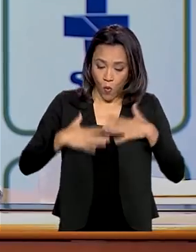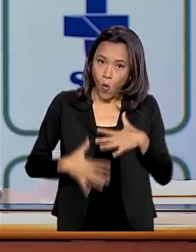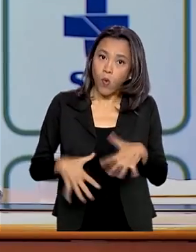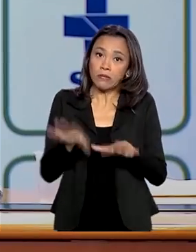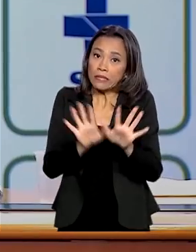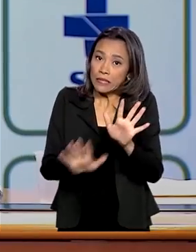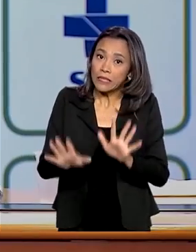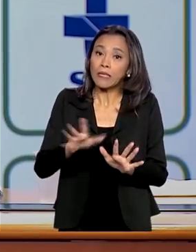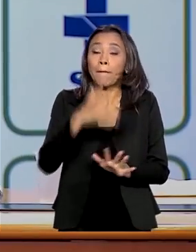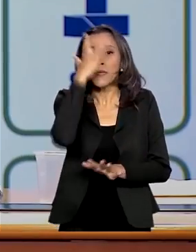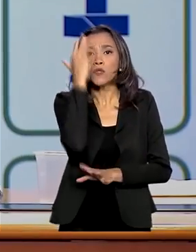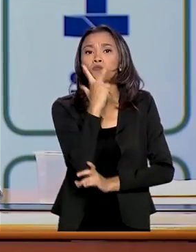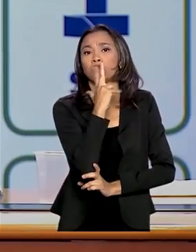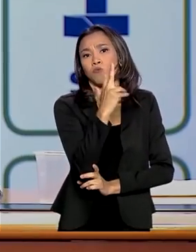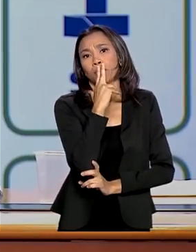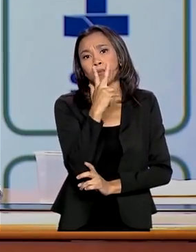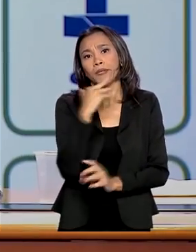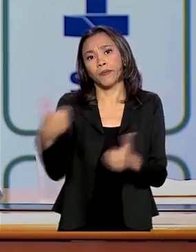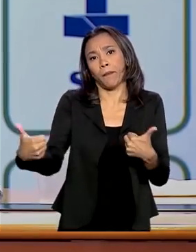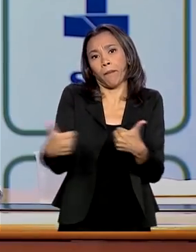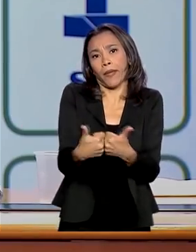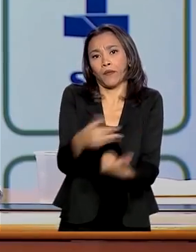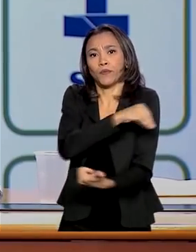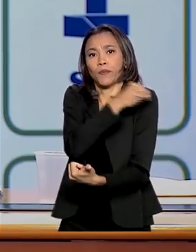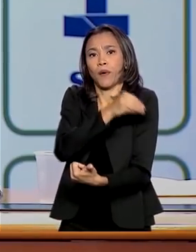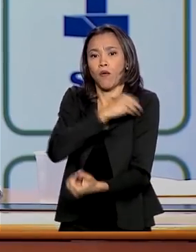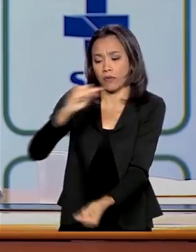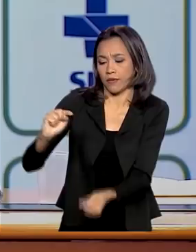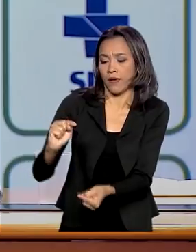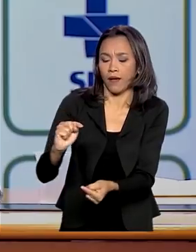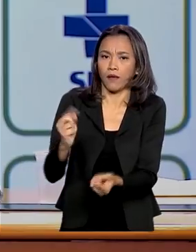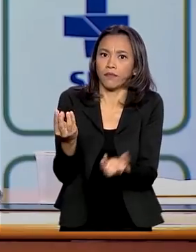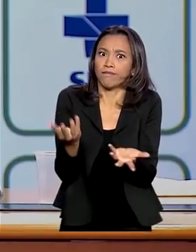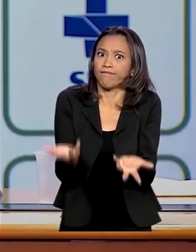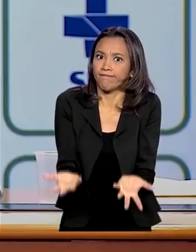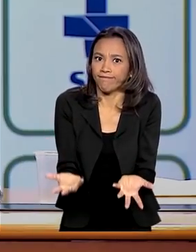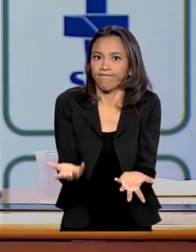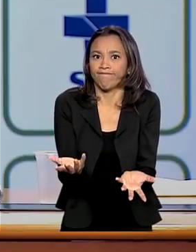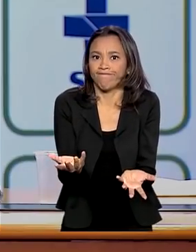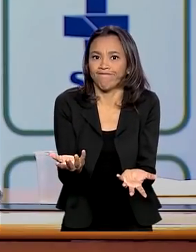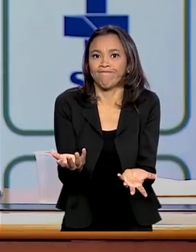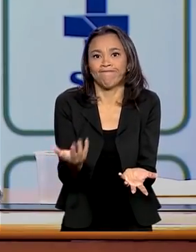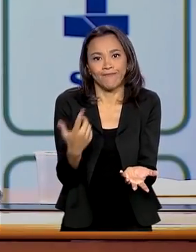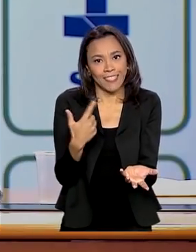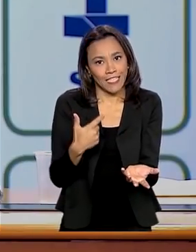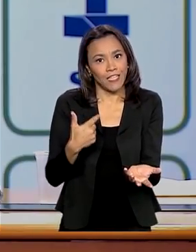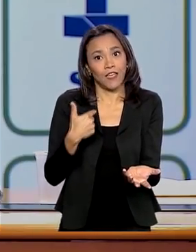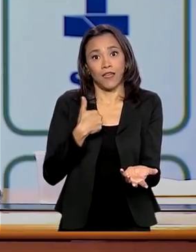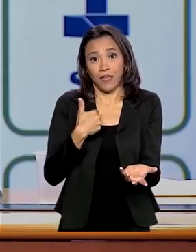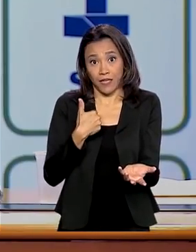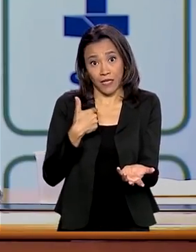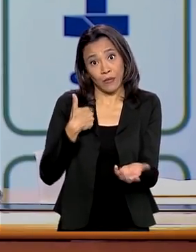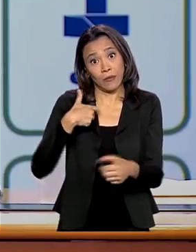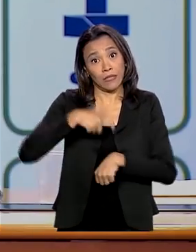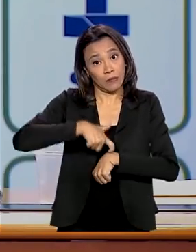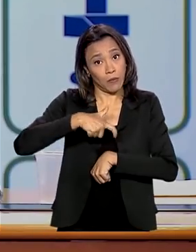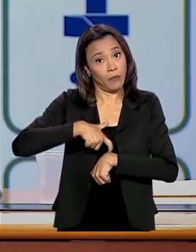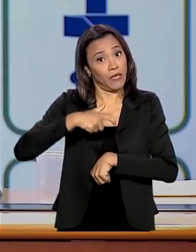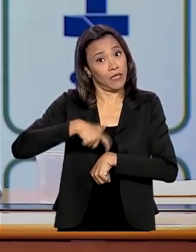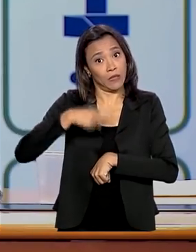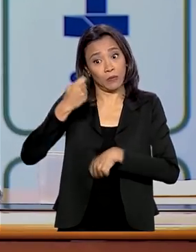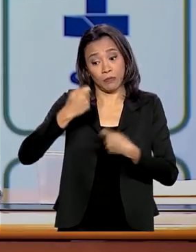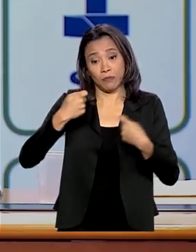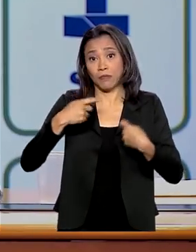pessoas fumando perto dessas garrafas de álcool. A única coisa que eu não estou precisando nesse momento é de